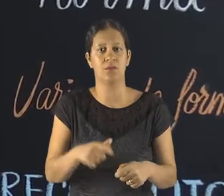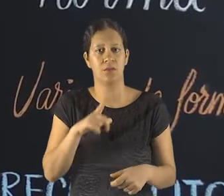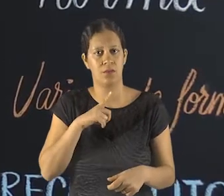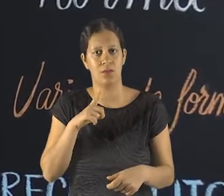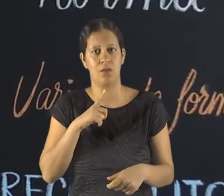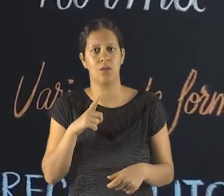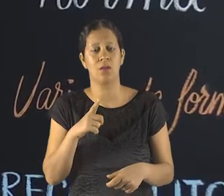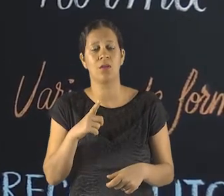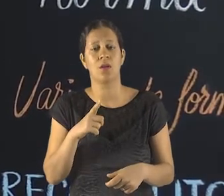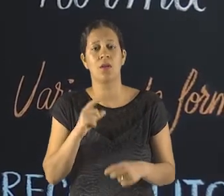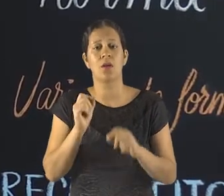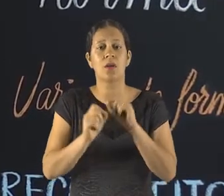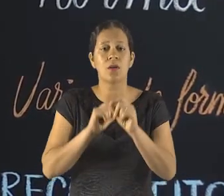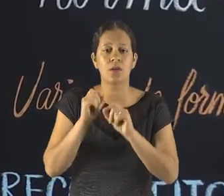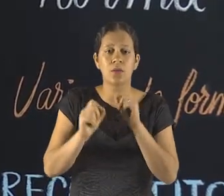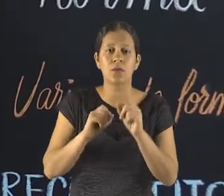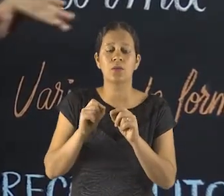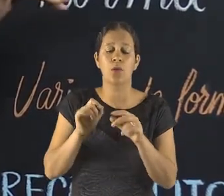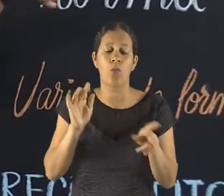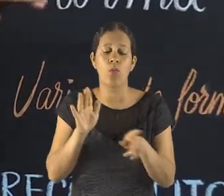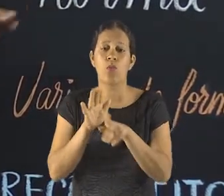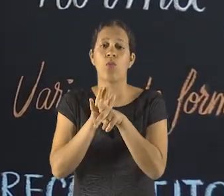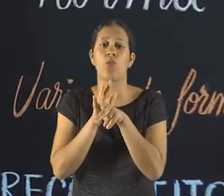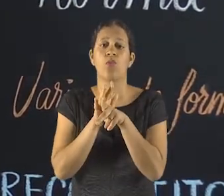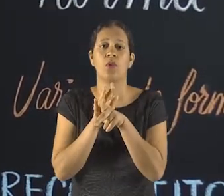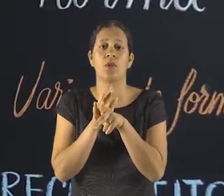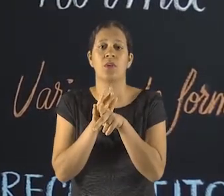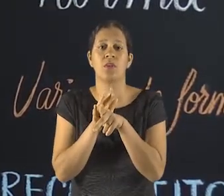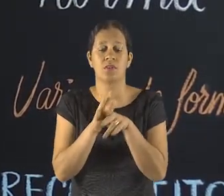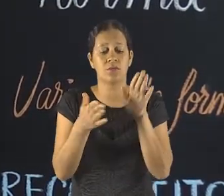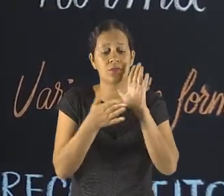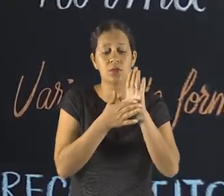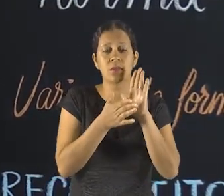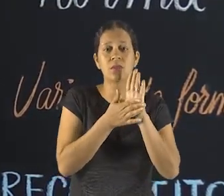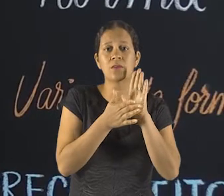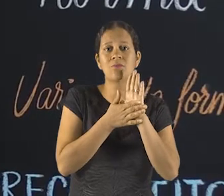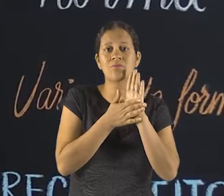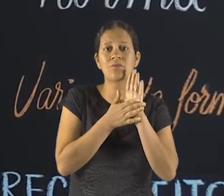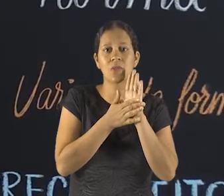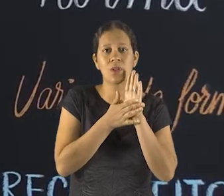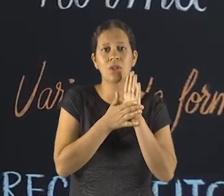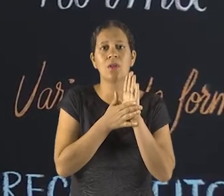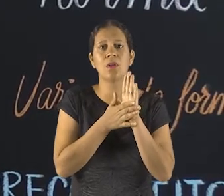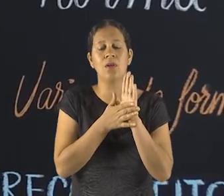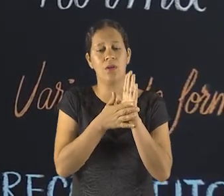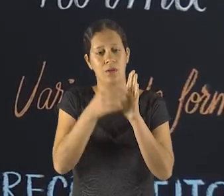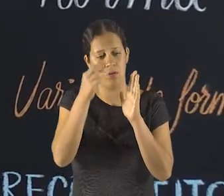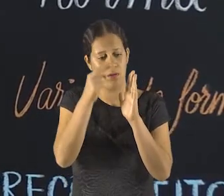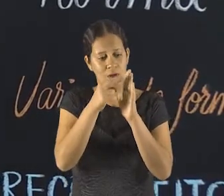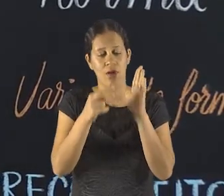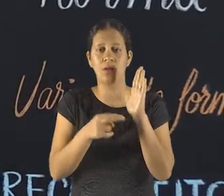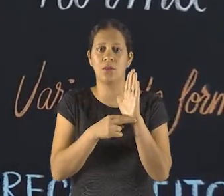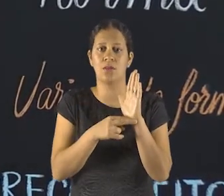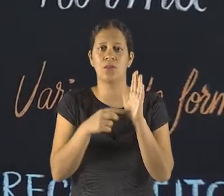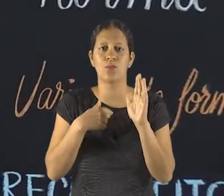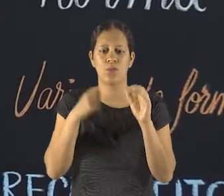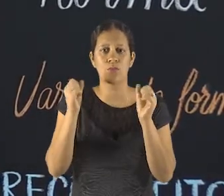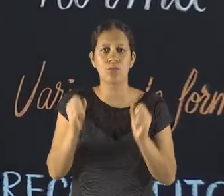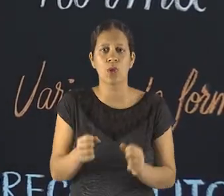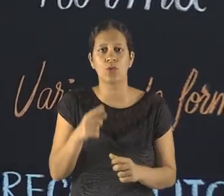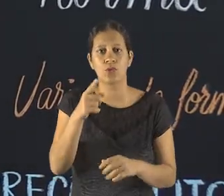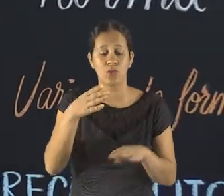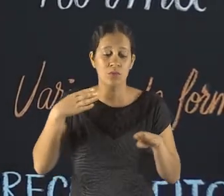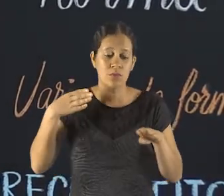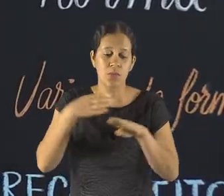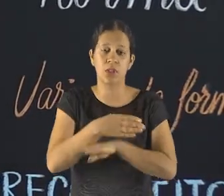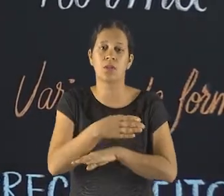A gente precisa da norma padrão, que ela, como o próprio nome sugere, ela propõe a sistematização, a regulação. Basicamente, eu posso